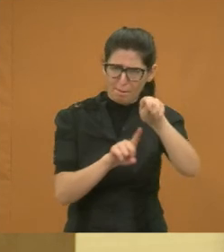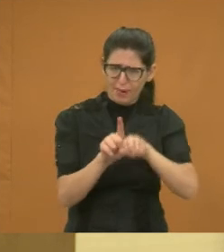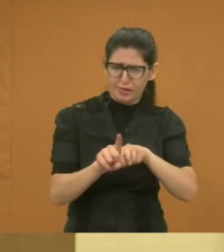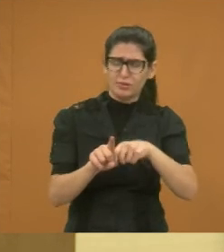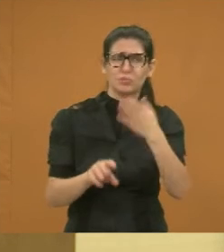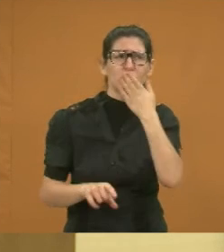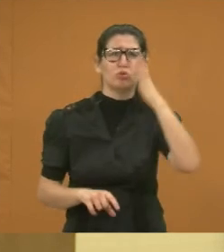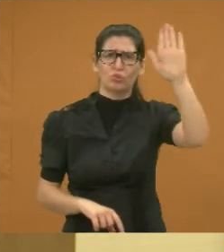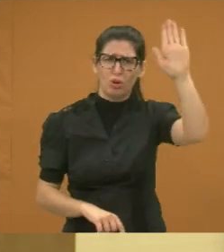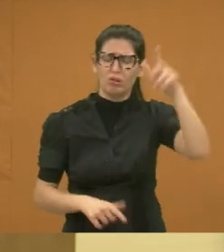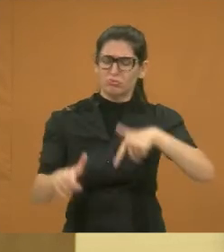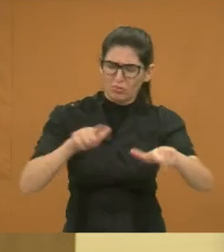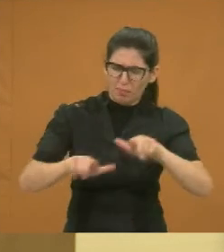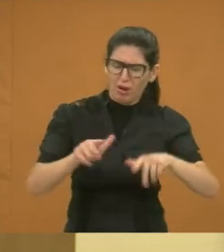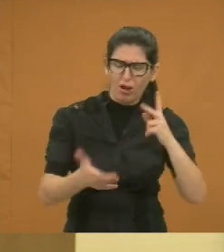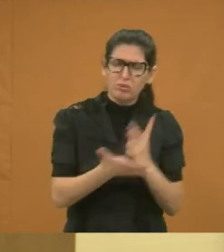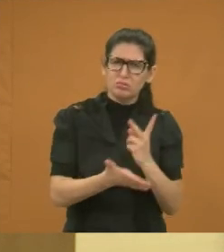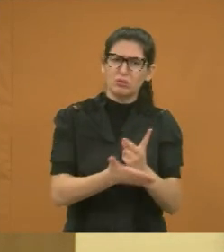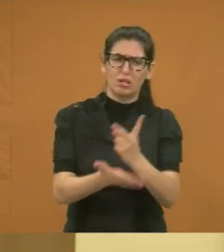jurado aqui,